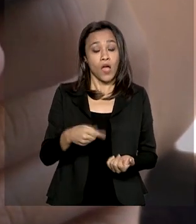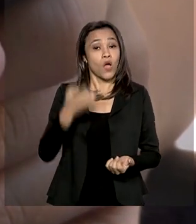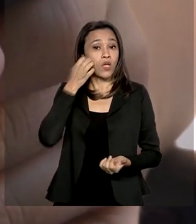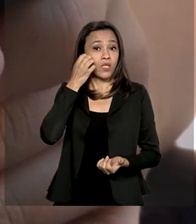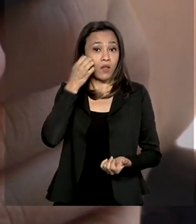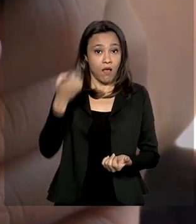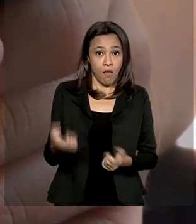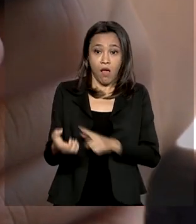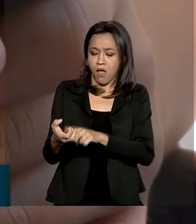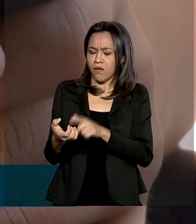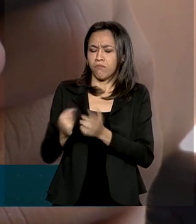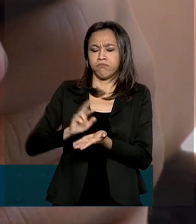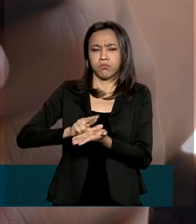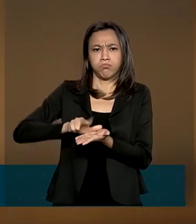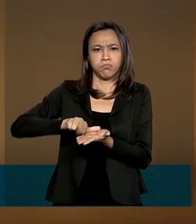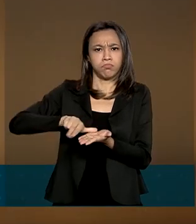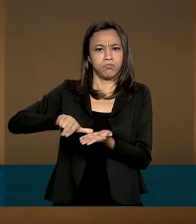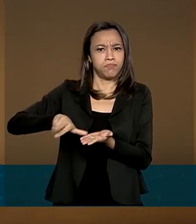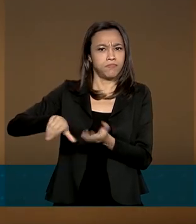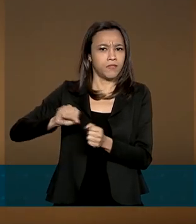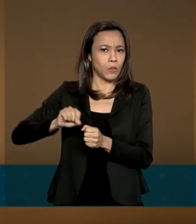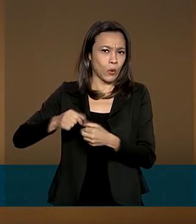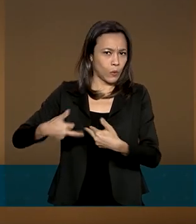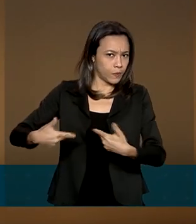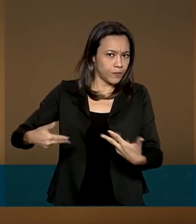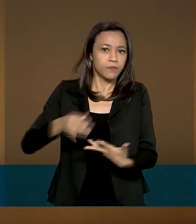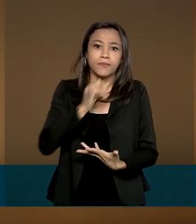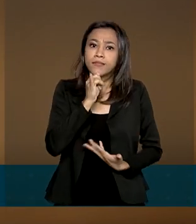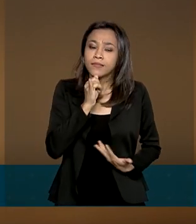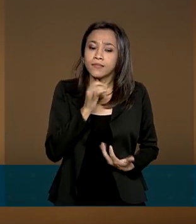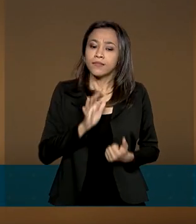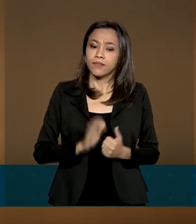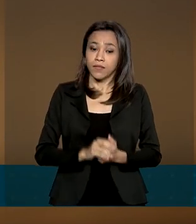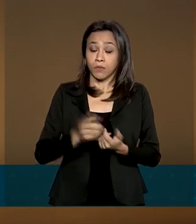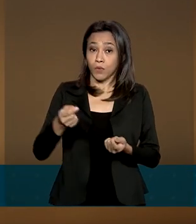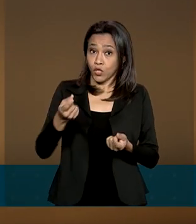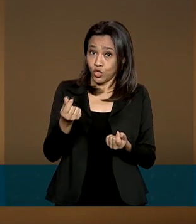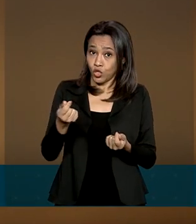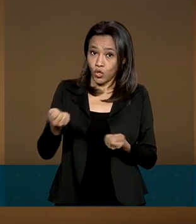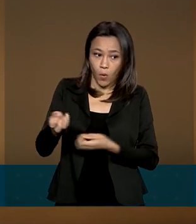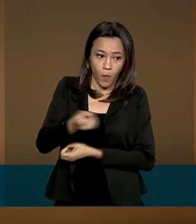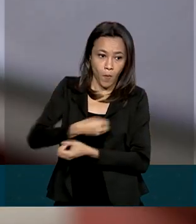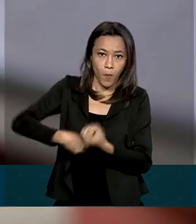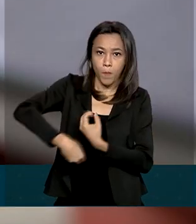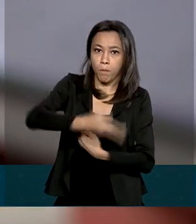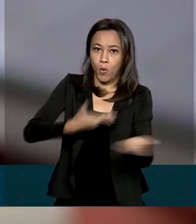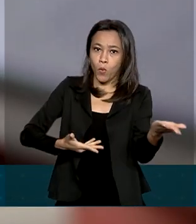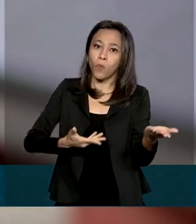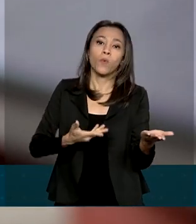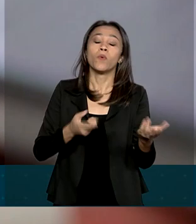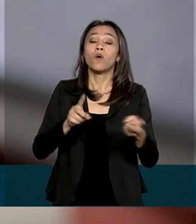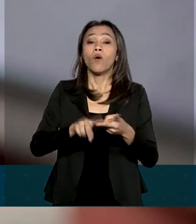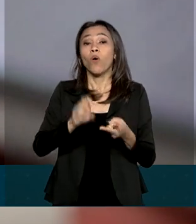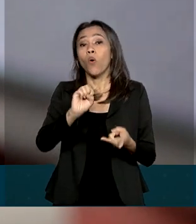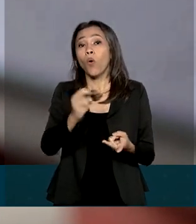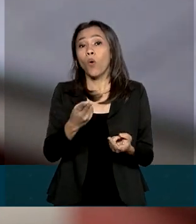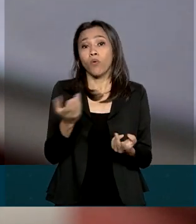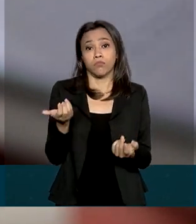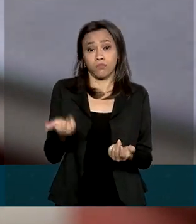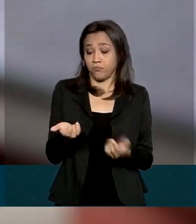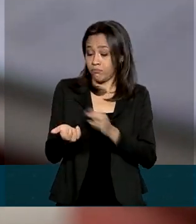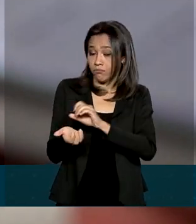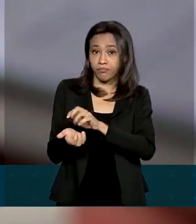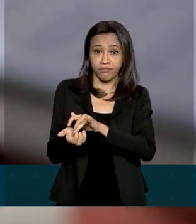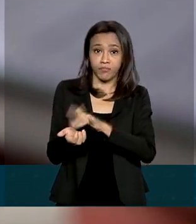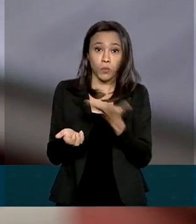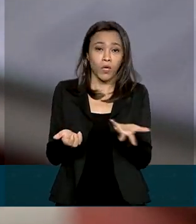fazer uma infinidade de coisas, como por exemplo, transações bancárias ou mesmo levar na palma da mão